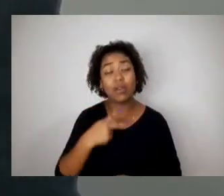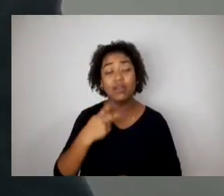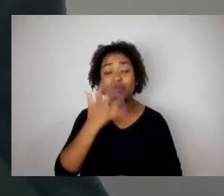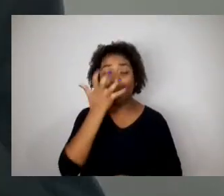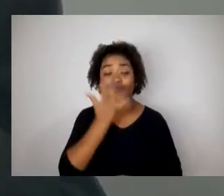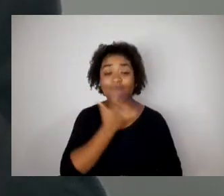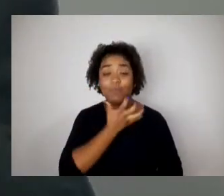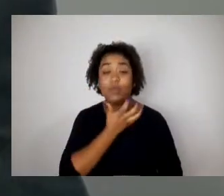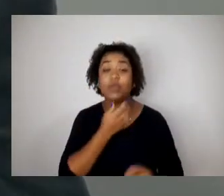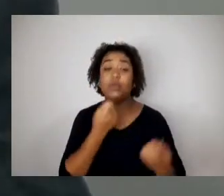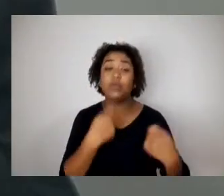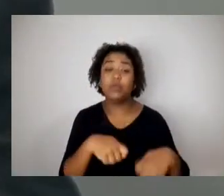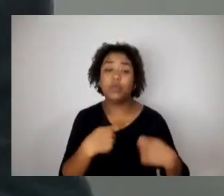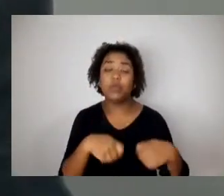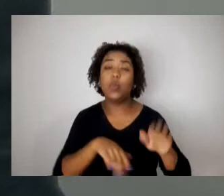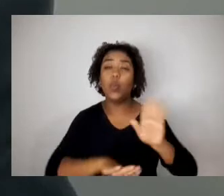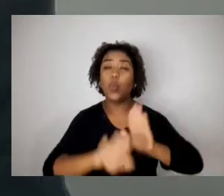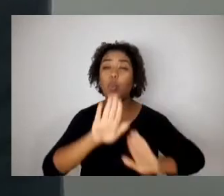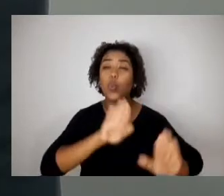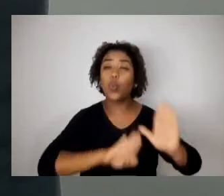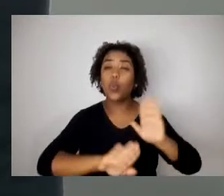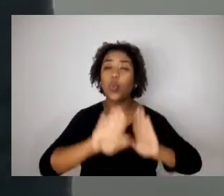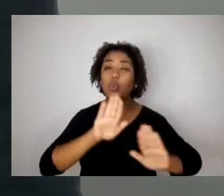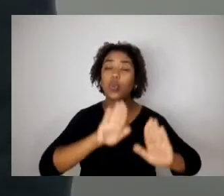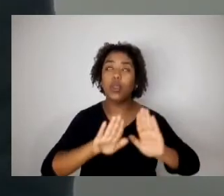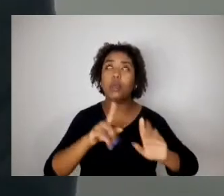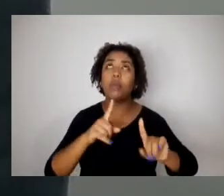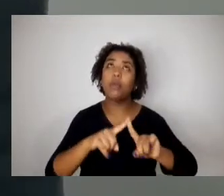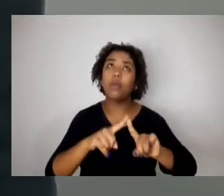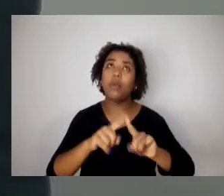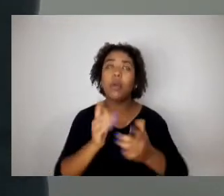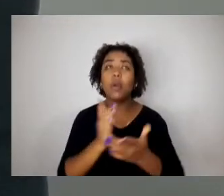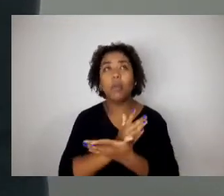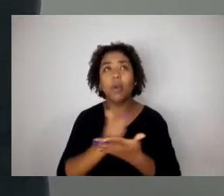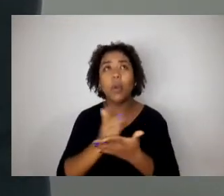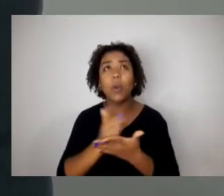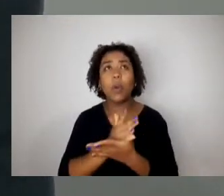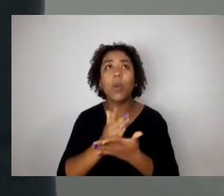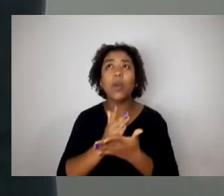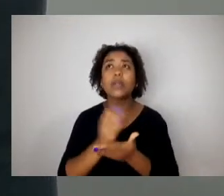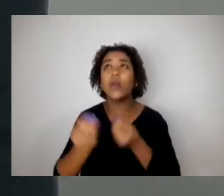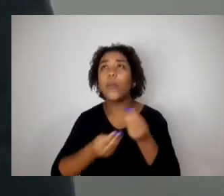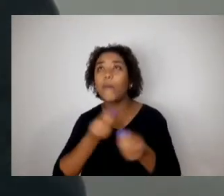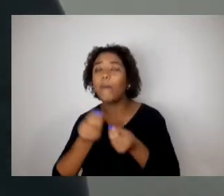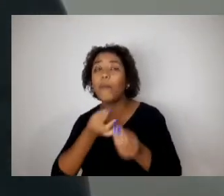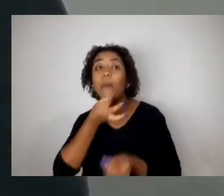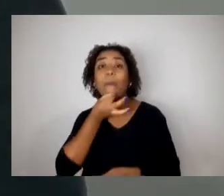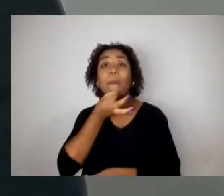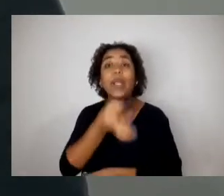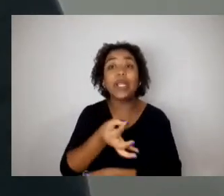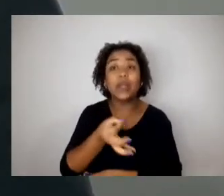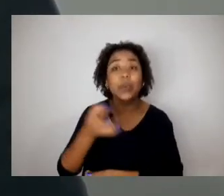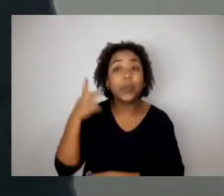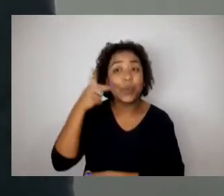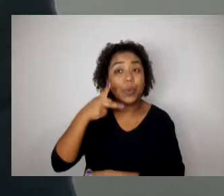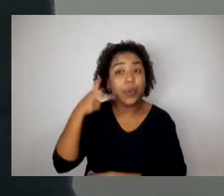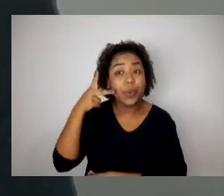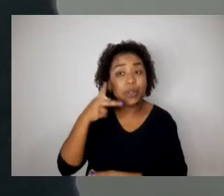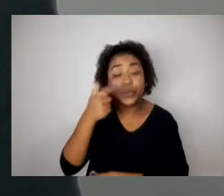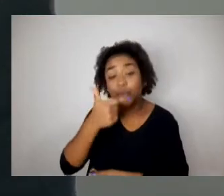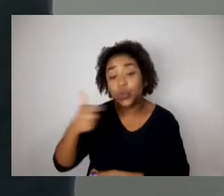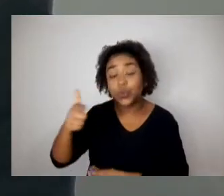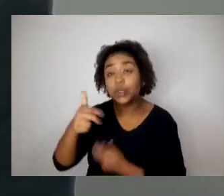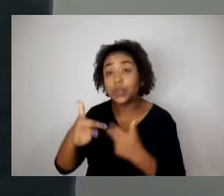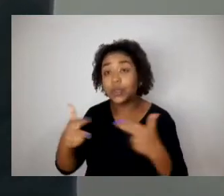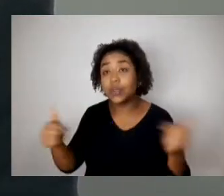uma coisa são posições políticas, ideológicas, e outra coisa são as pessoas. e, às vezes, se incita